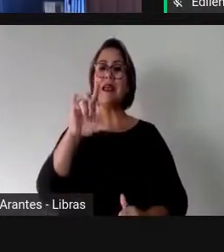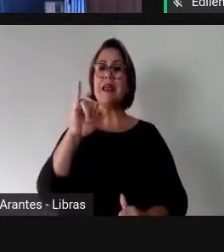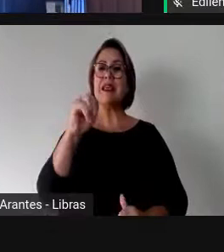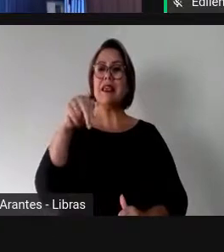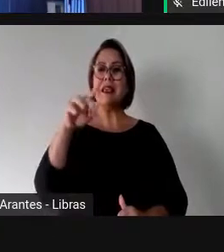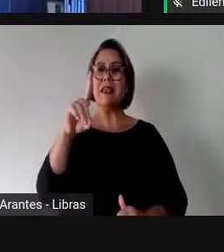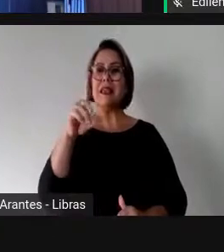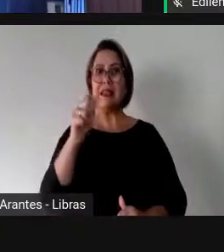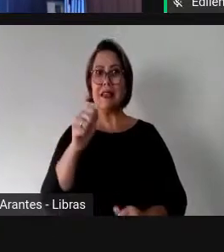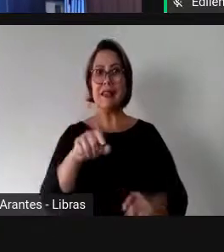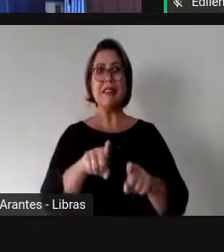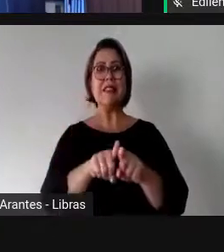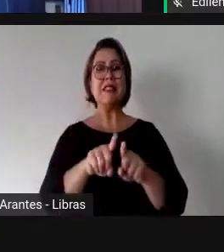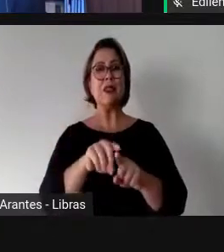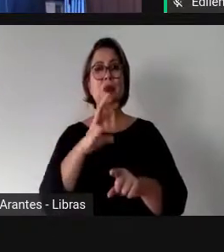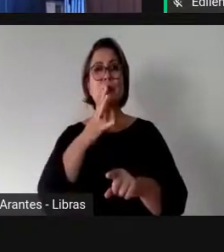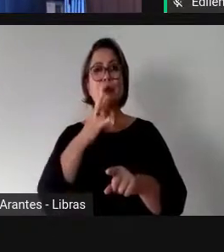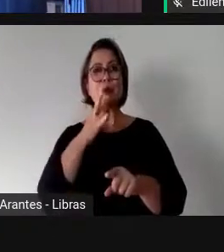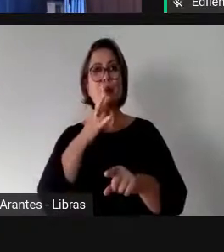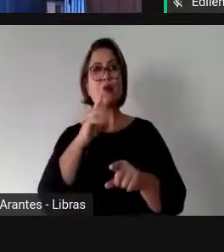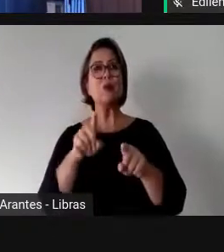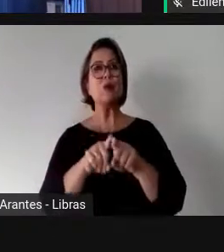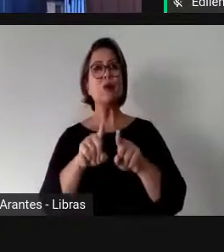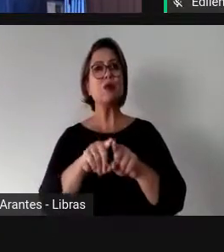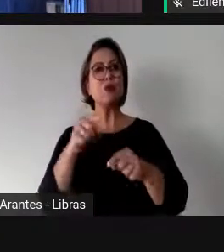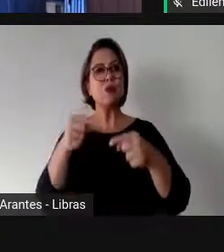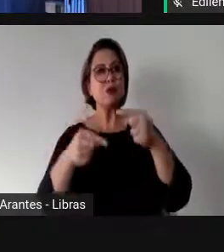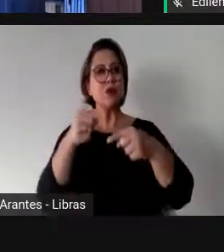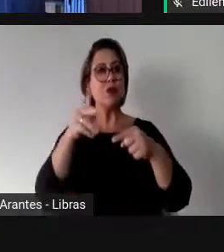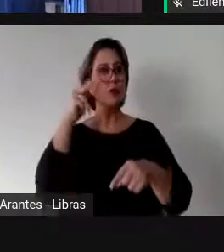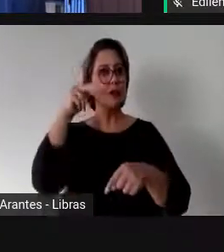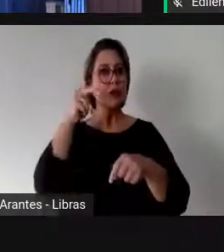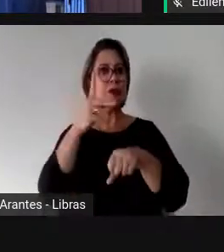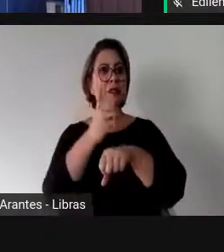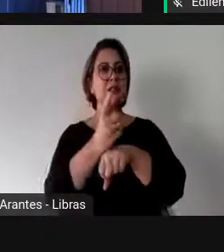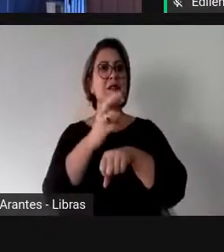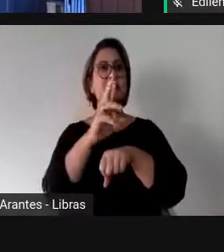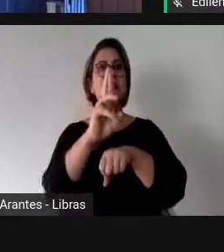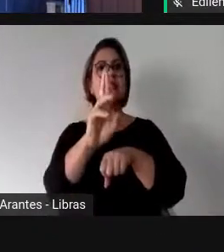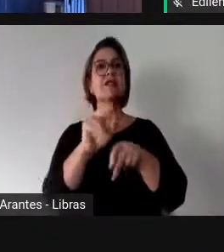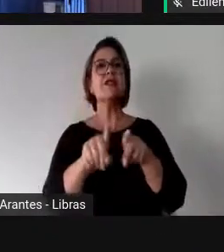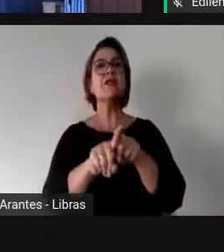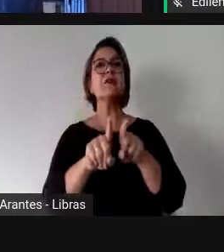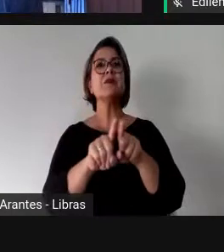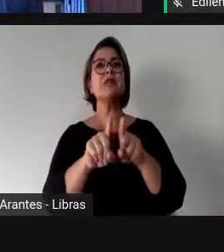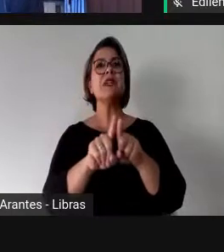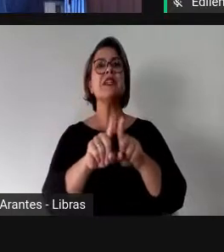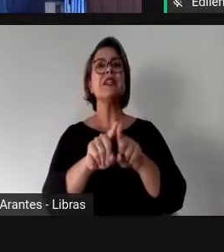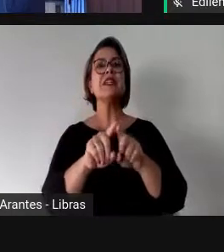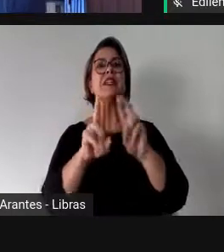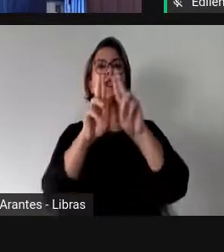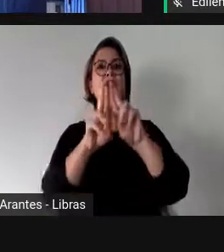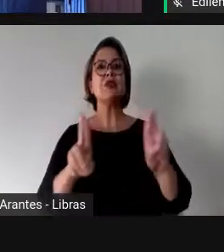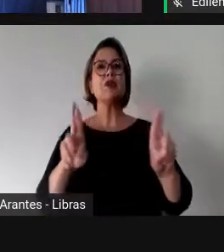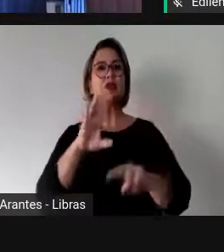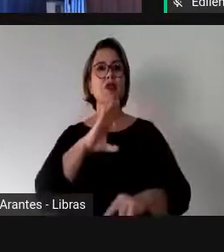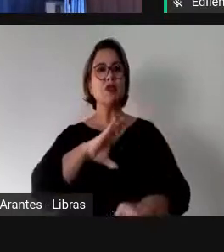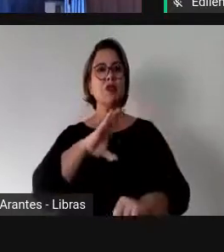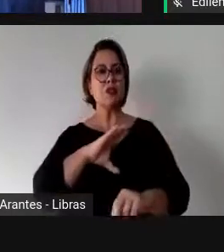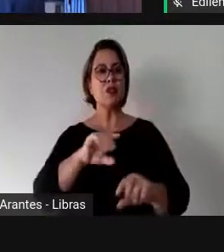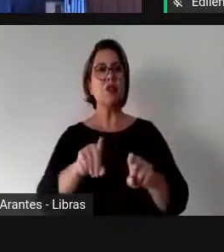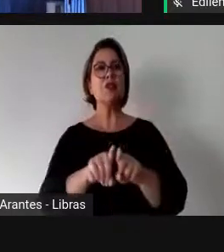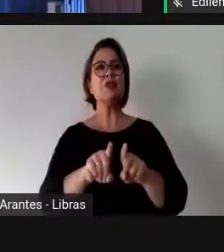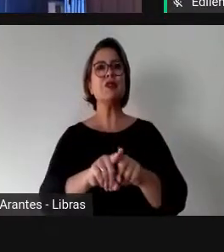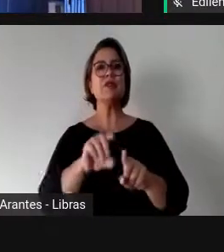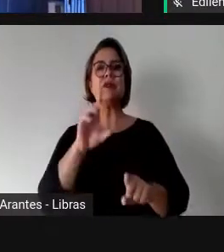públicas e é doutoranda em estudos feministas pela Universidade de Coimbra. Recebemos a Daniela Travalha,